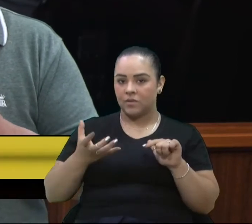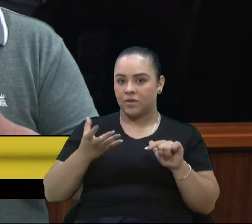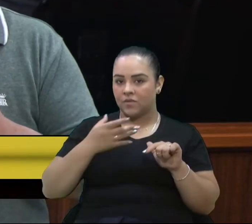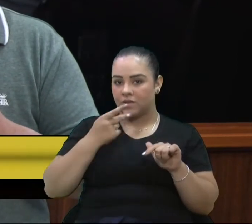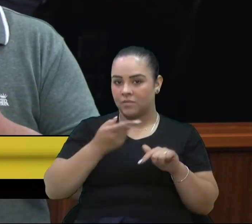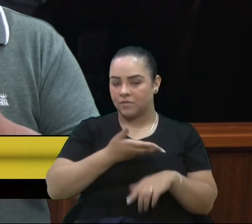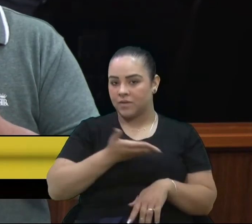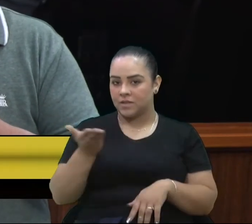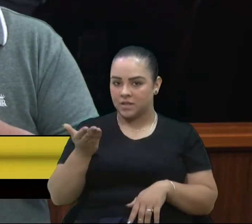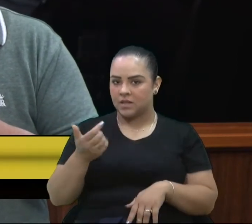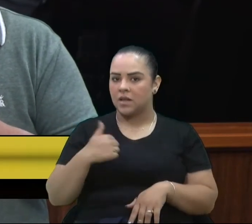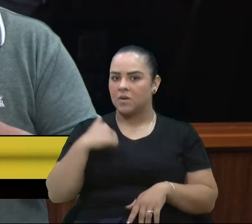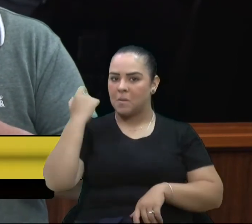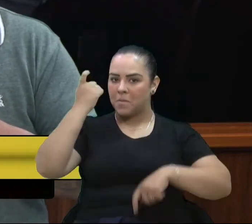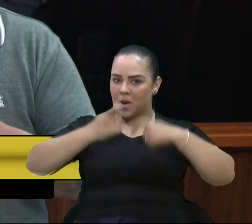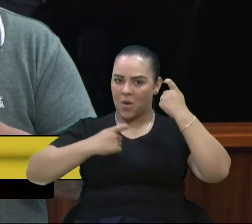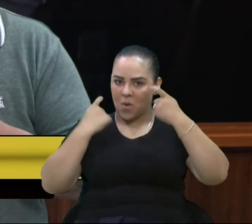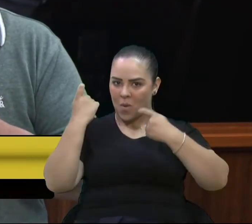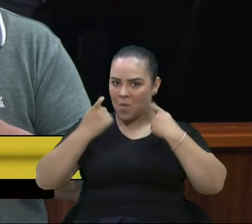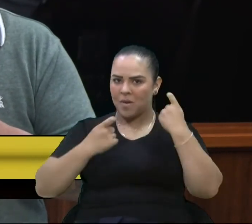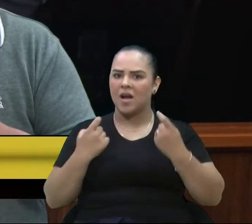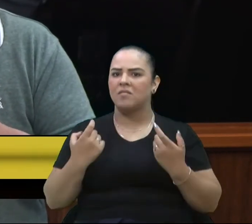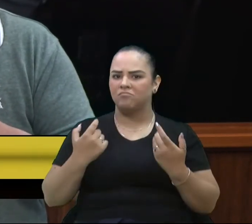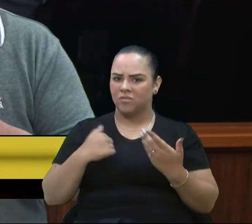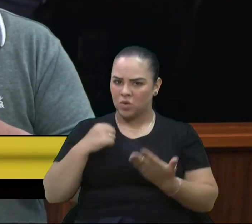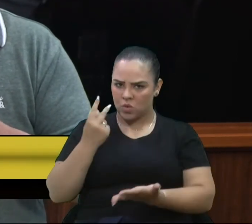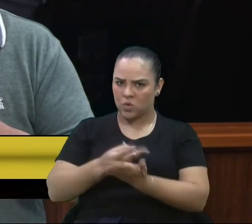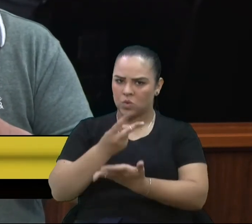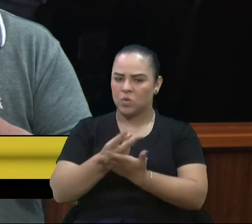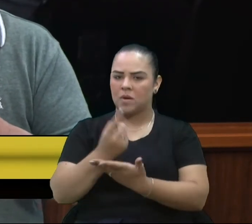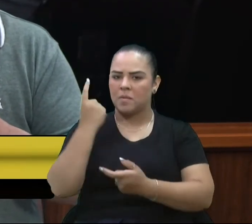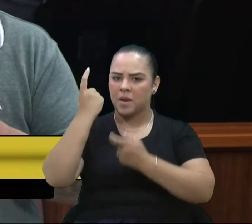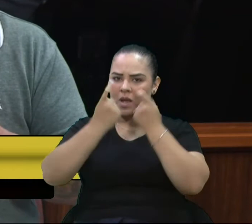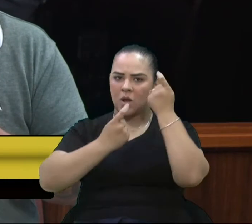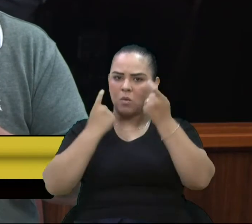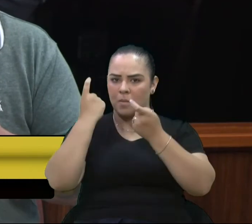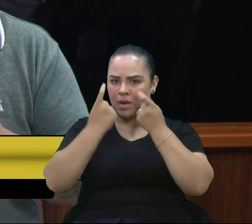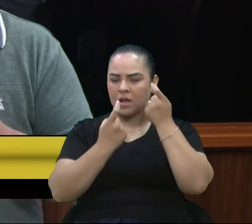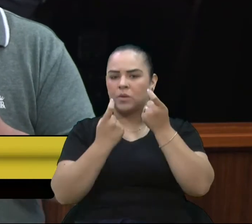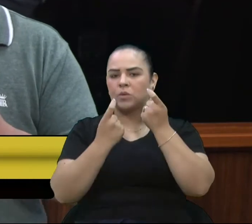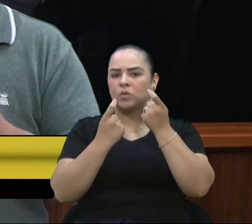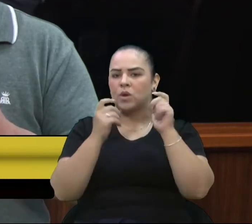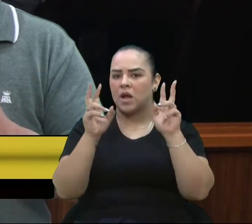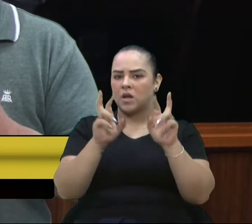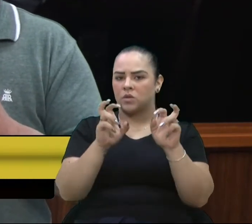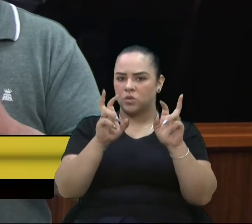vocês que me preocupa muito. Segue me preocupando a questão do lixo.